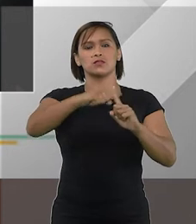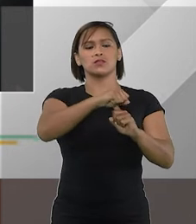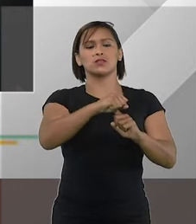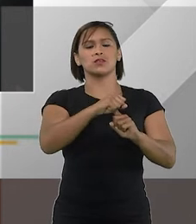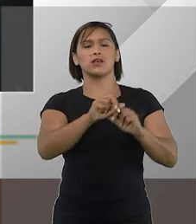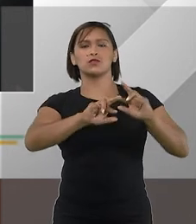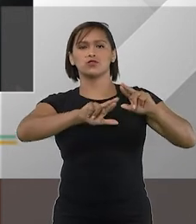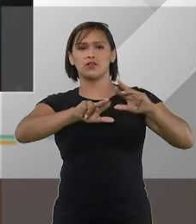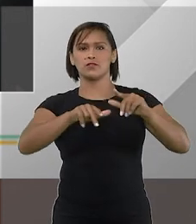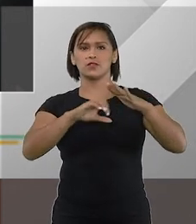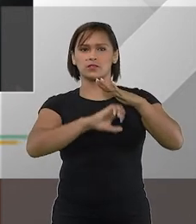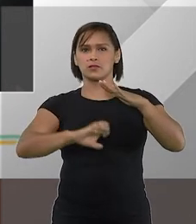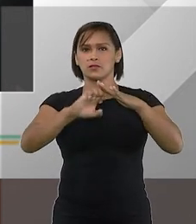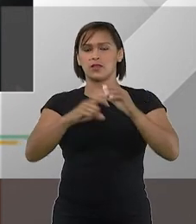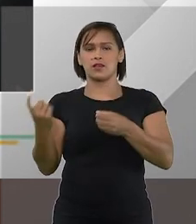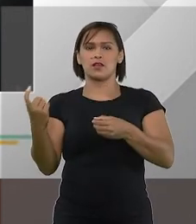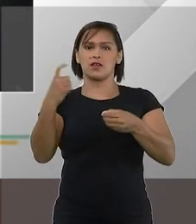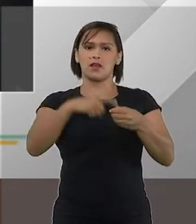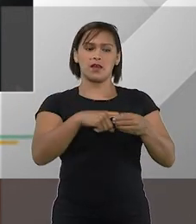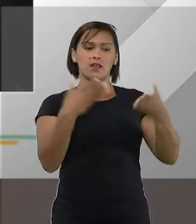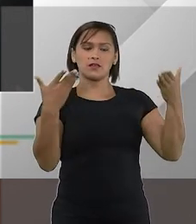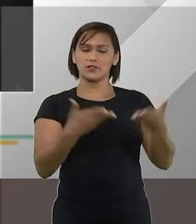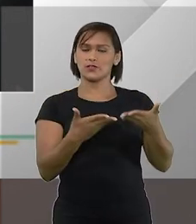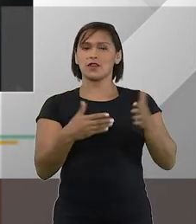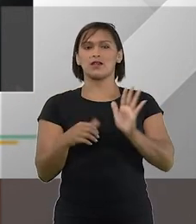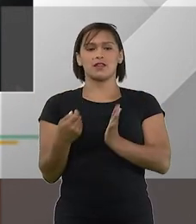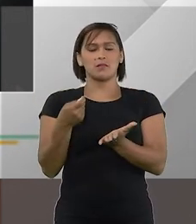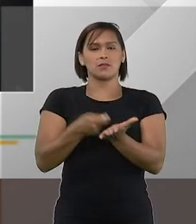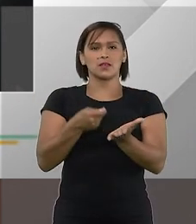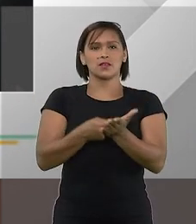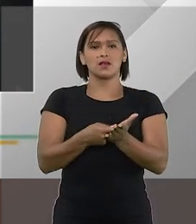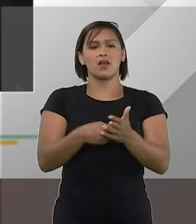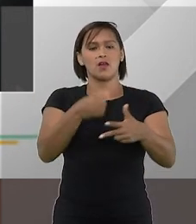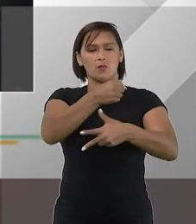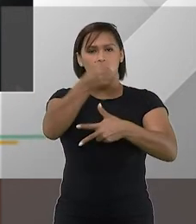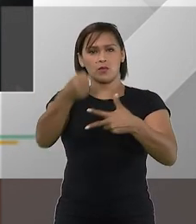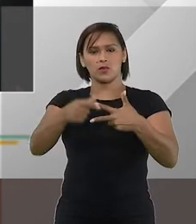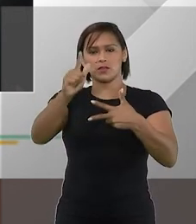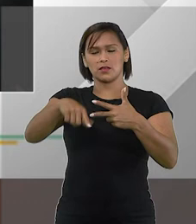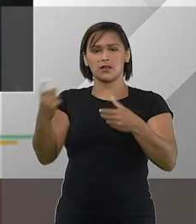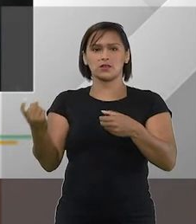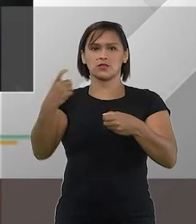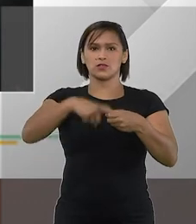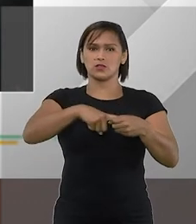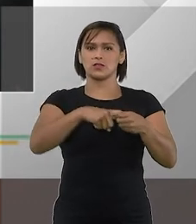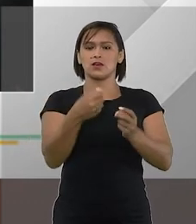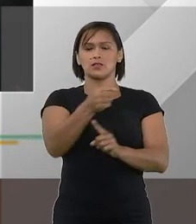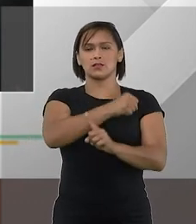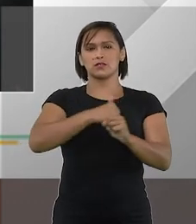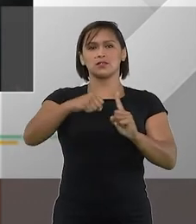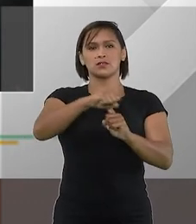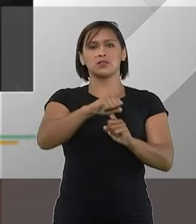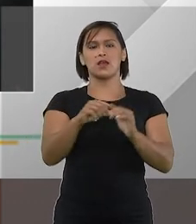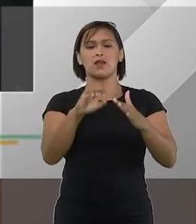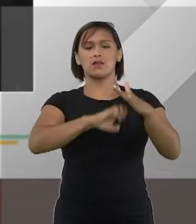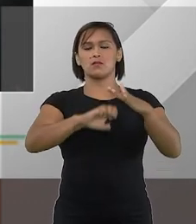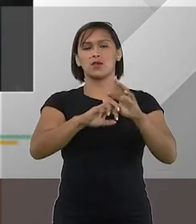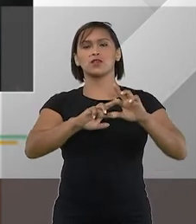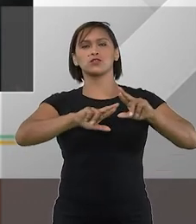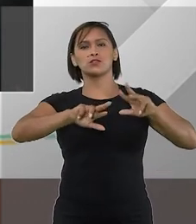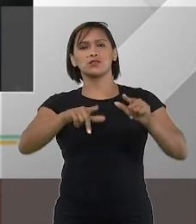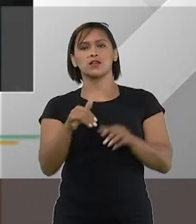não empresárias a lei de recuperação já vinha sendo aplicada pelo Poder Judiciário na recuperação de sociedades não